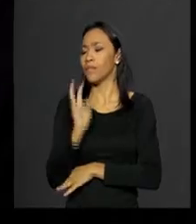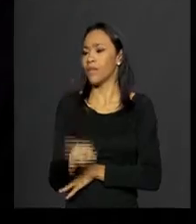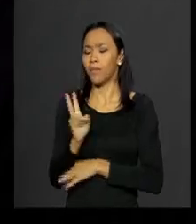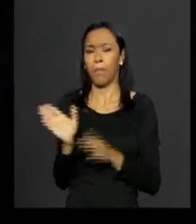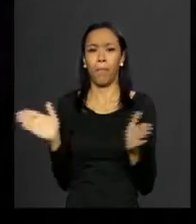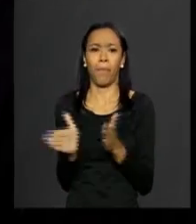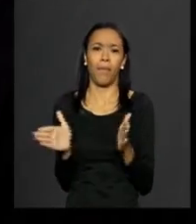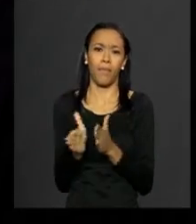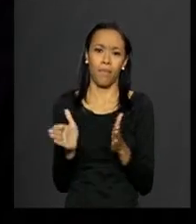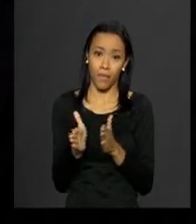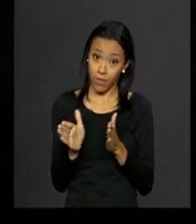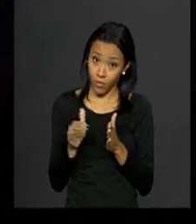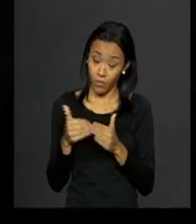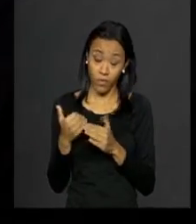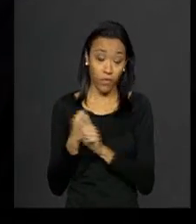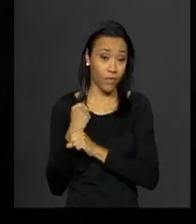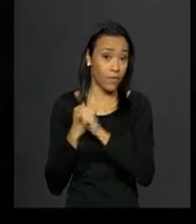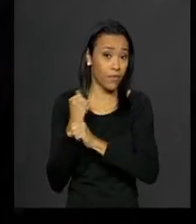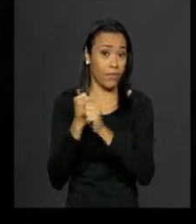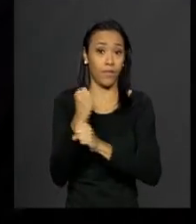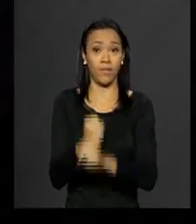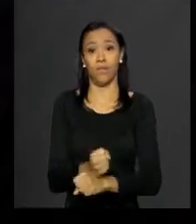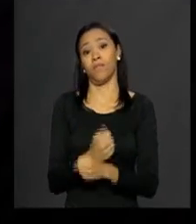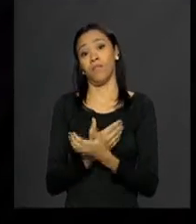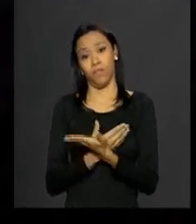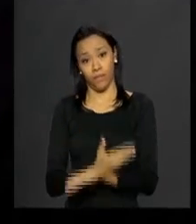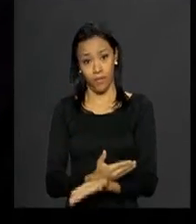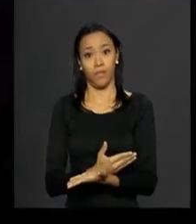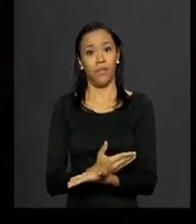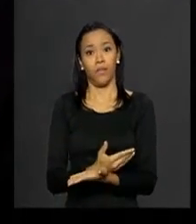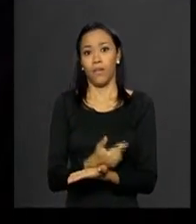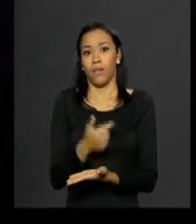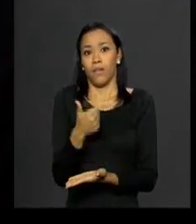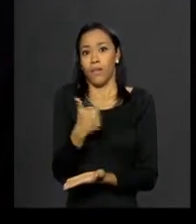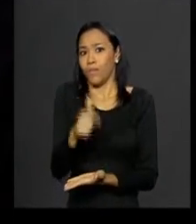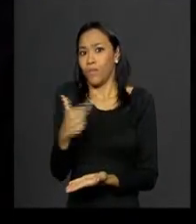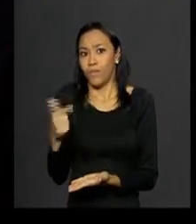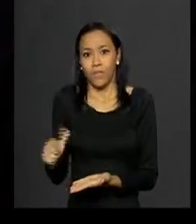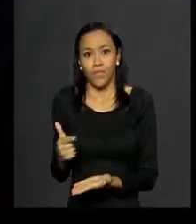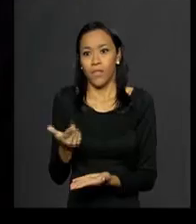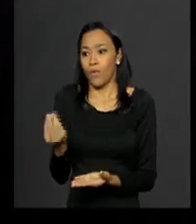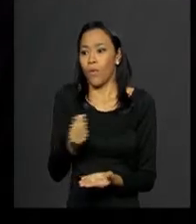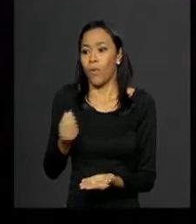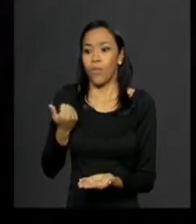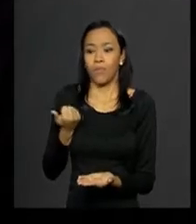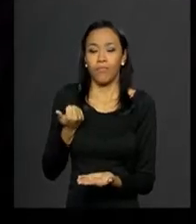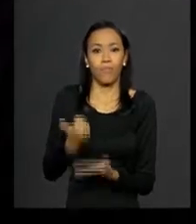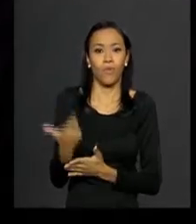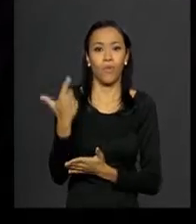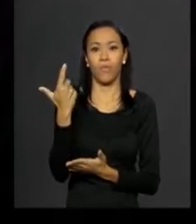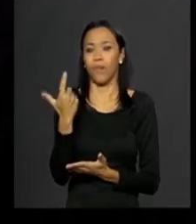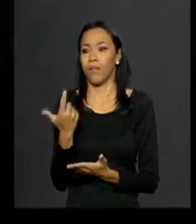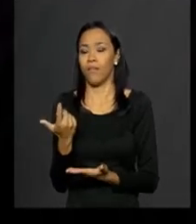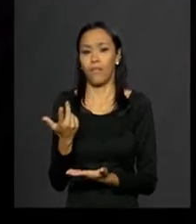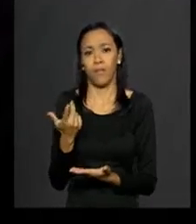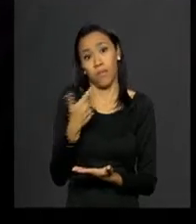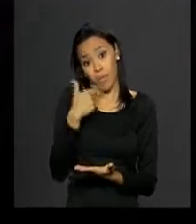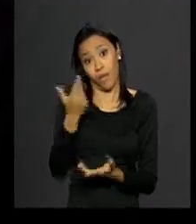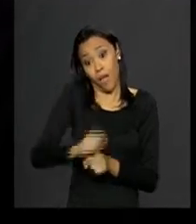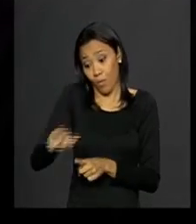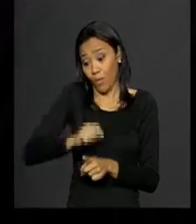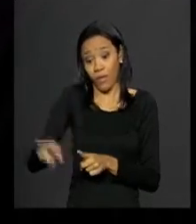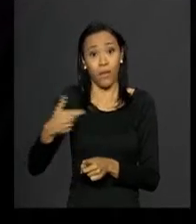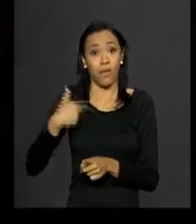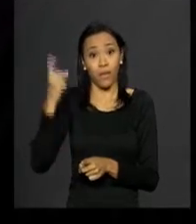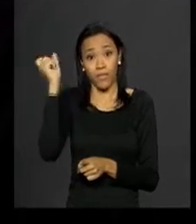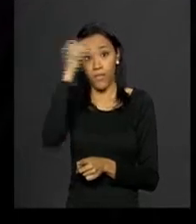muito apertado, então durante muito tempo nem dava para fazer a aquisição de imóveis, porque por fato de você morar de aluguel, você